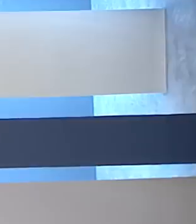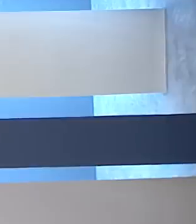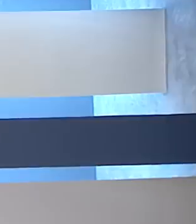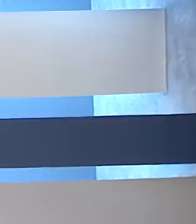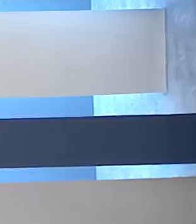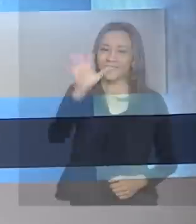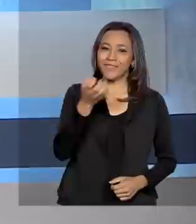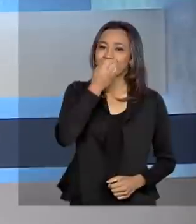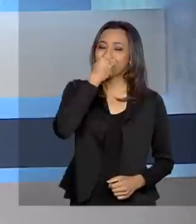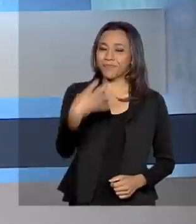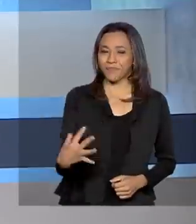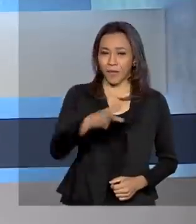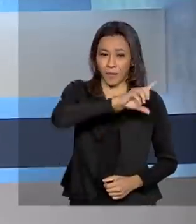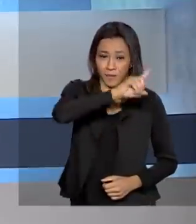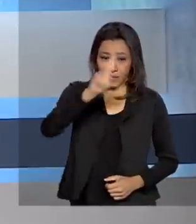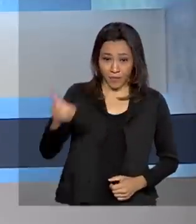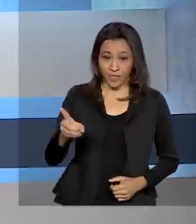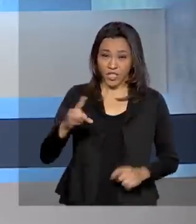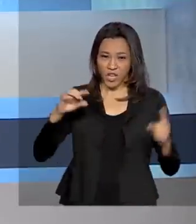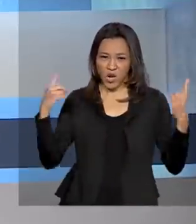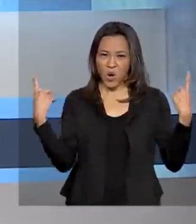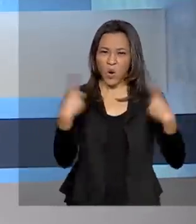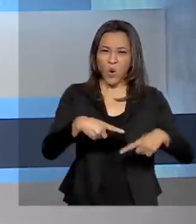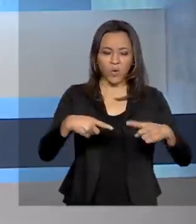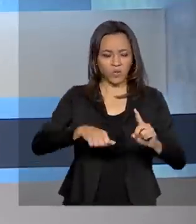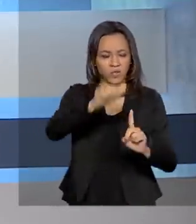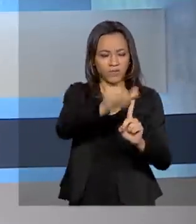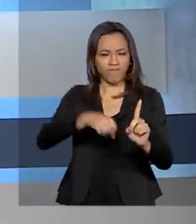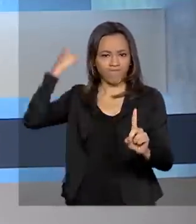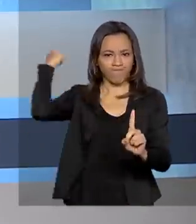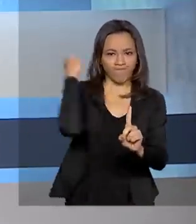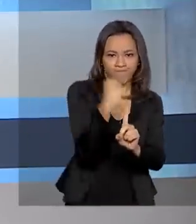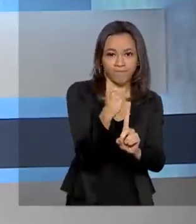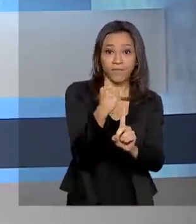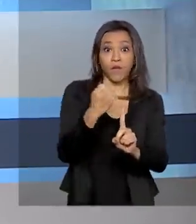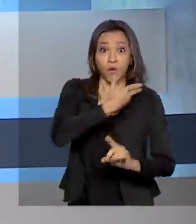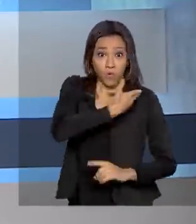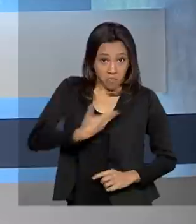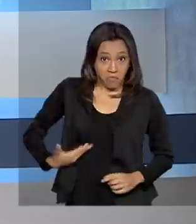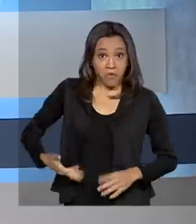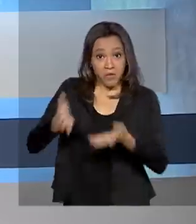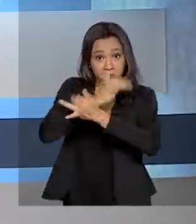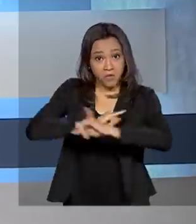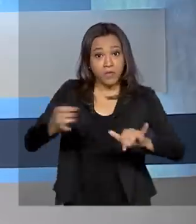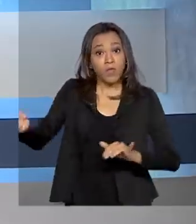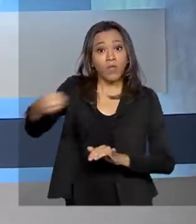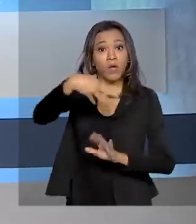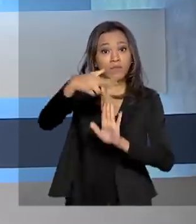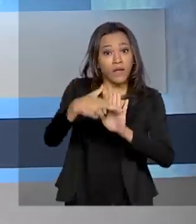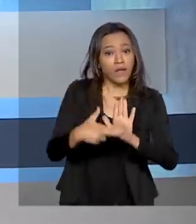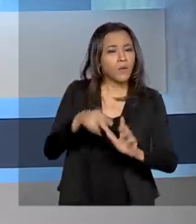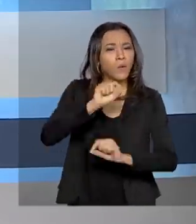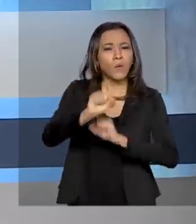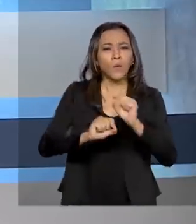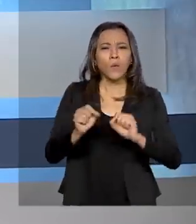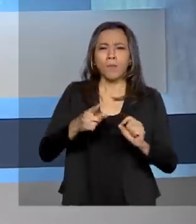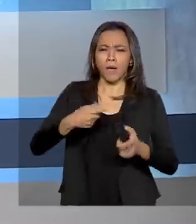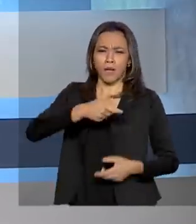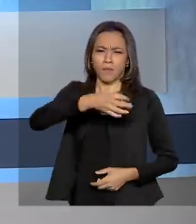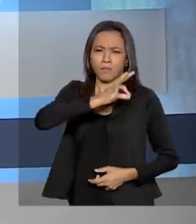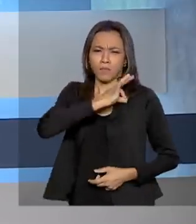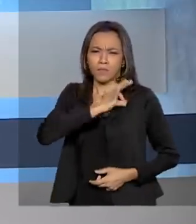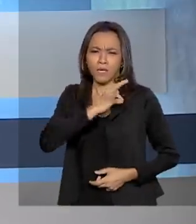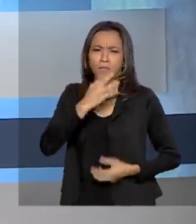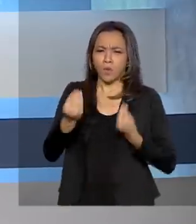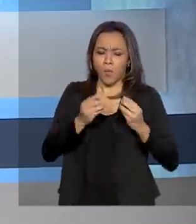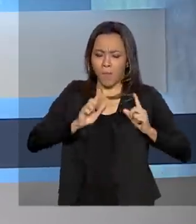Olá, bom dia! Combate ao feminicídio. Governo lança novas regras padronizadas para a atuação de peritos e